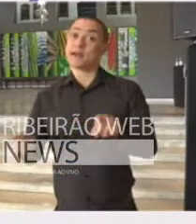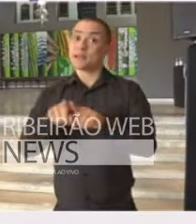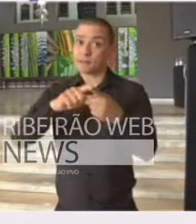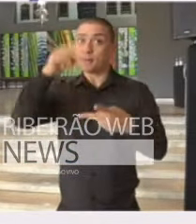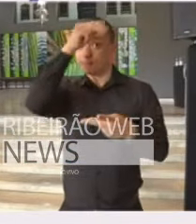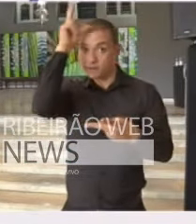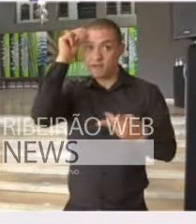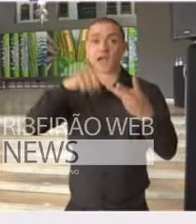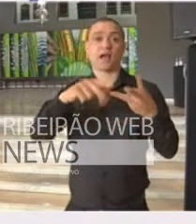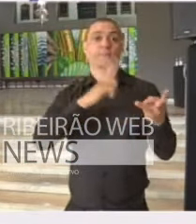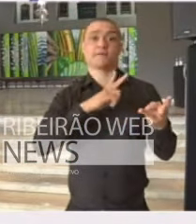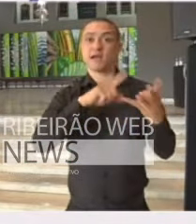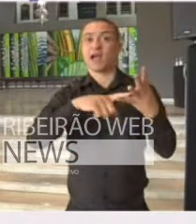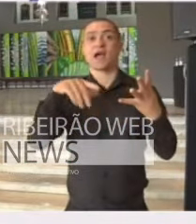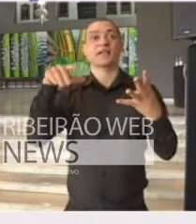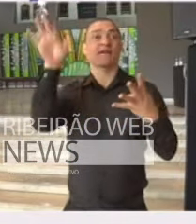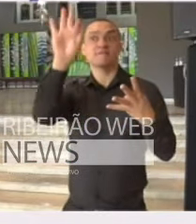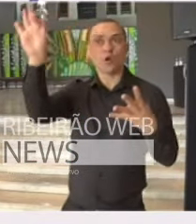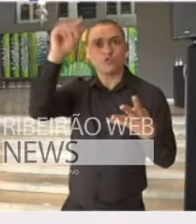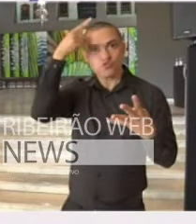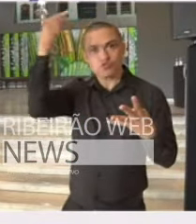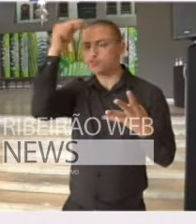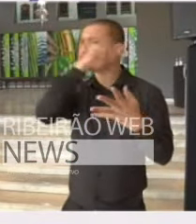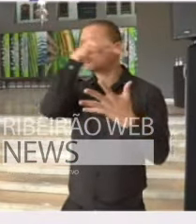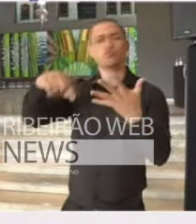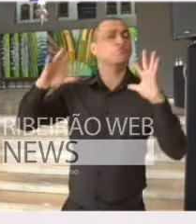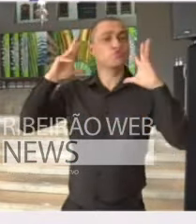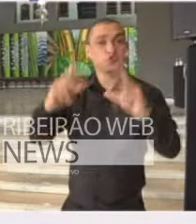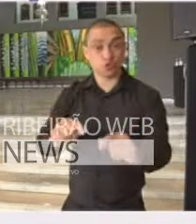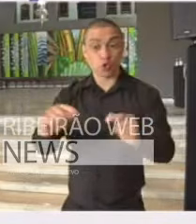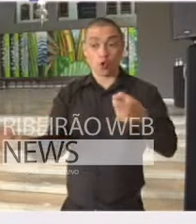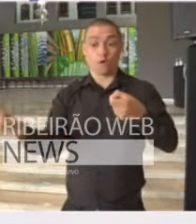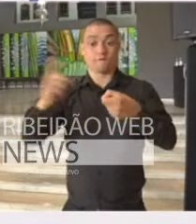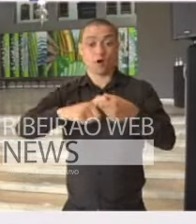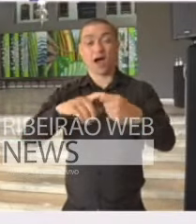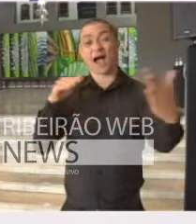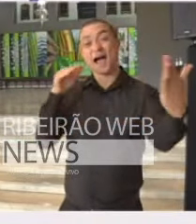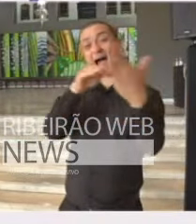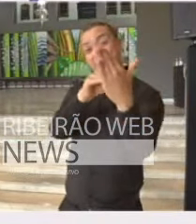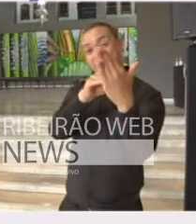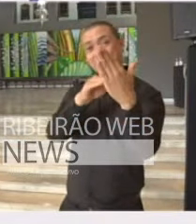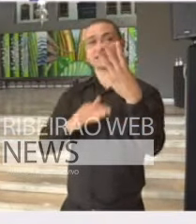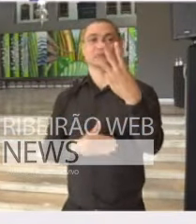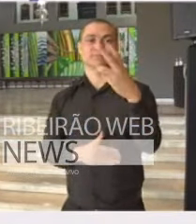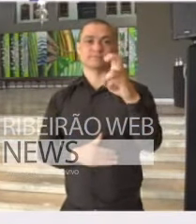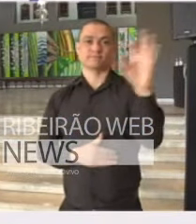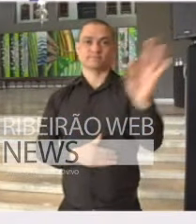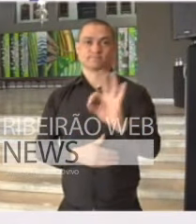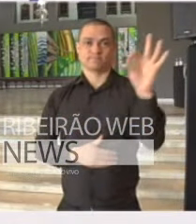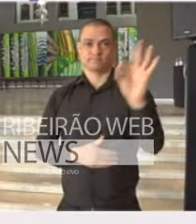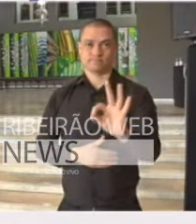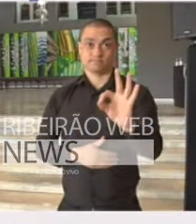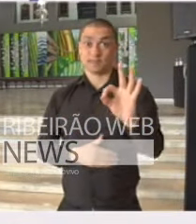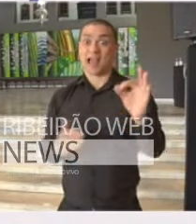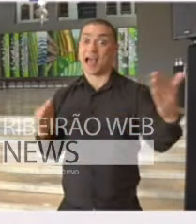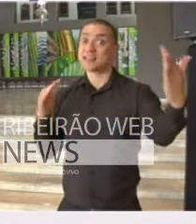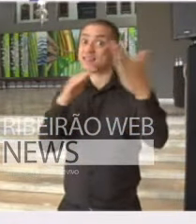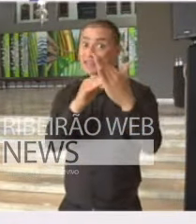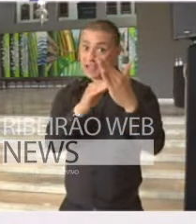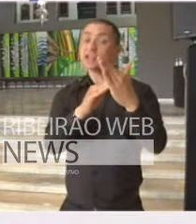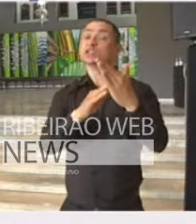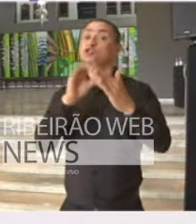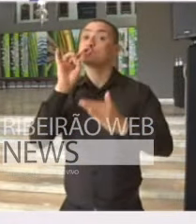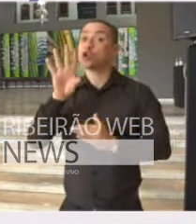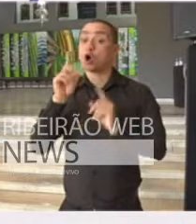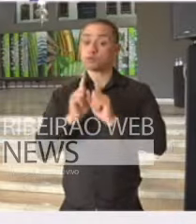ensino superior, para a educação infantil. Então, retornaremos com até 35% na etapa, lembrando, preservado